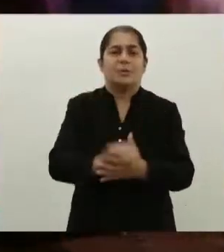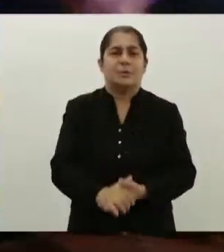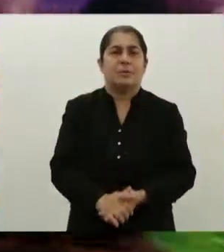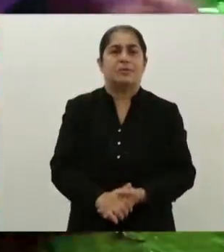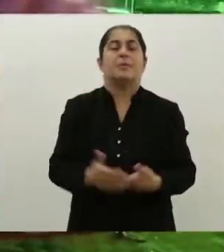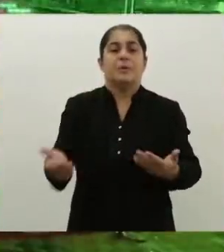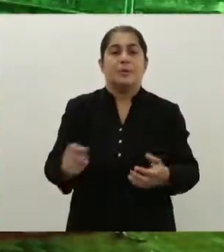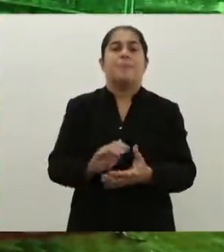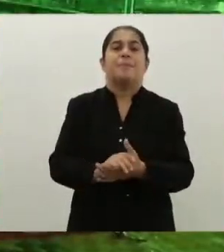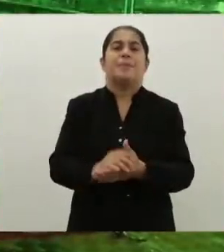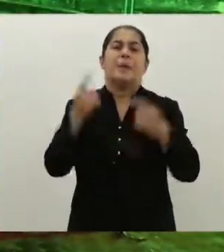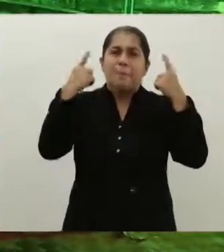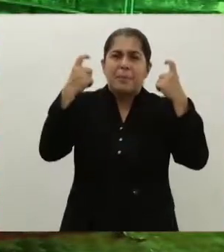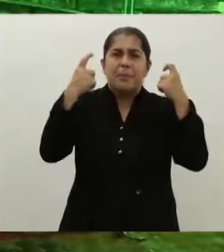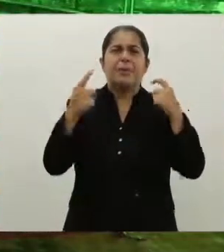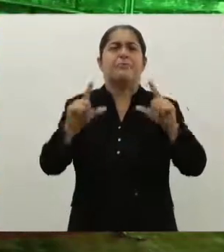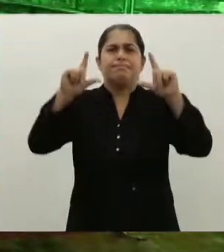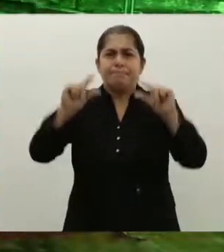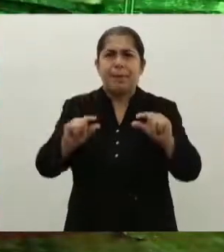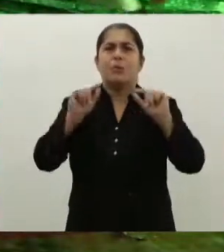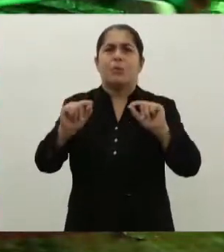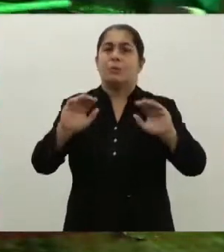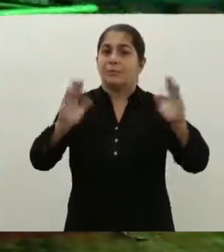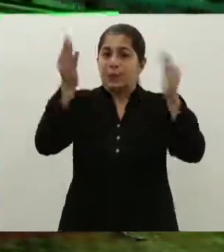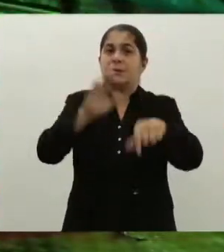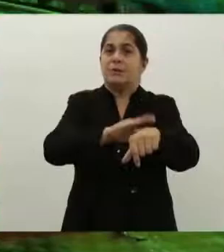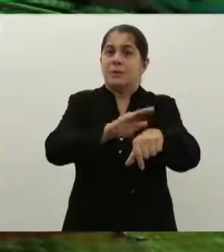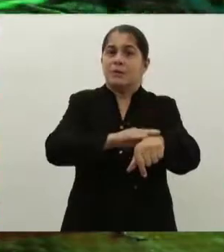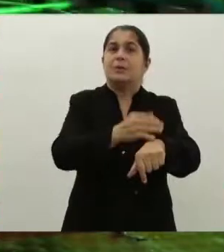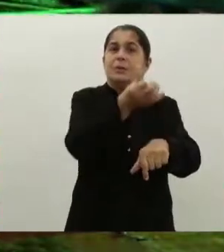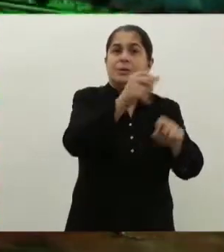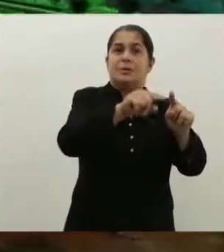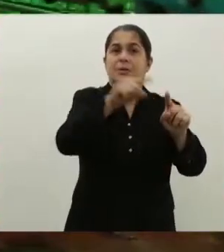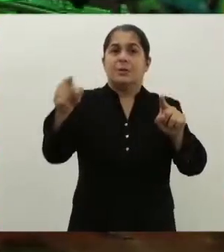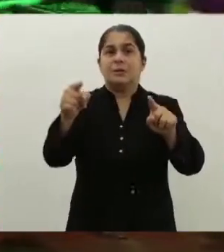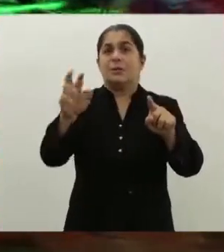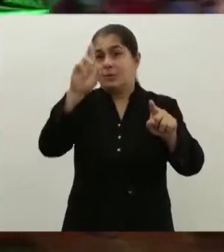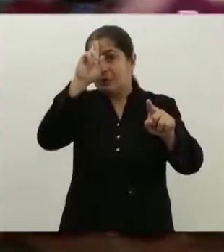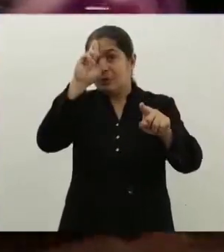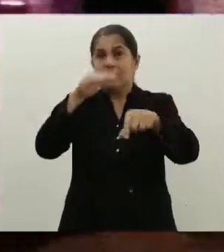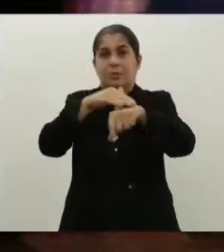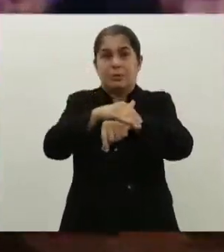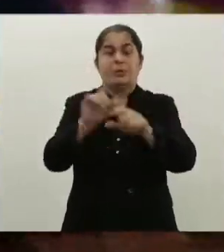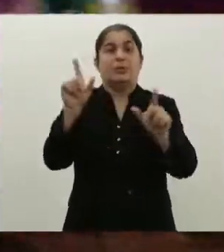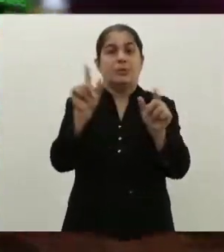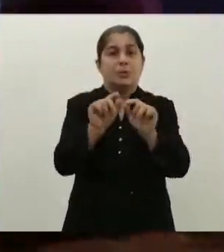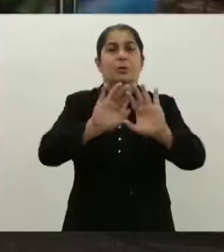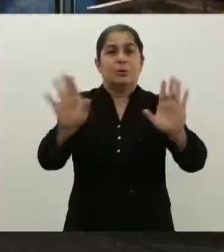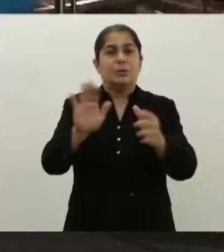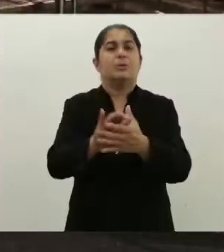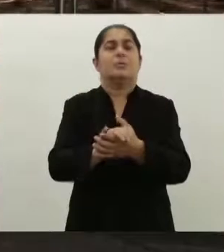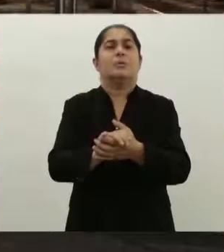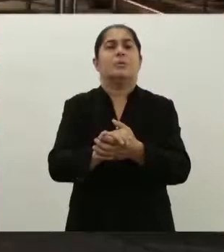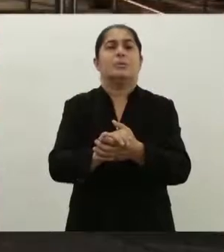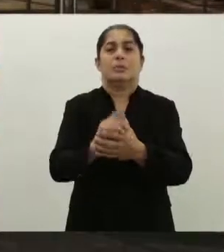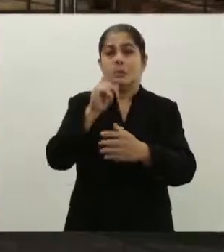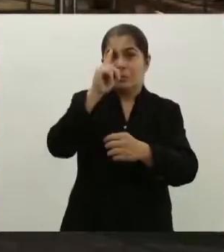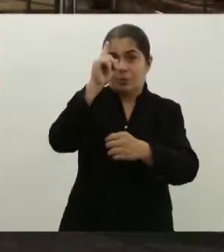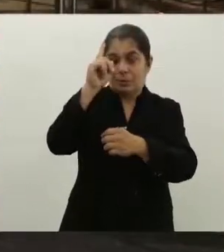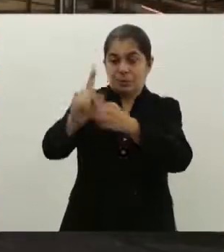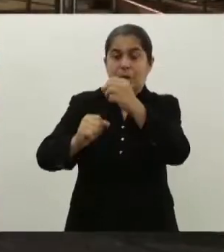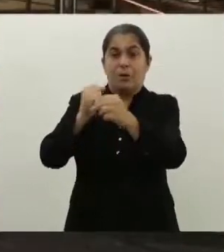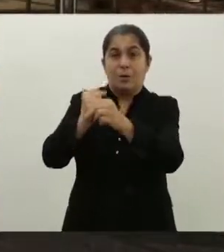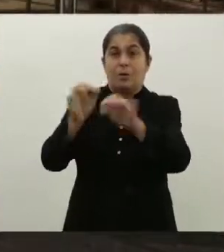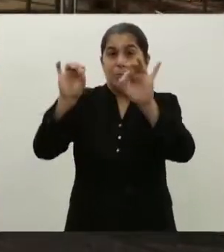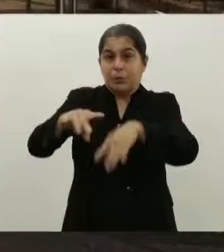E para prevenir também a poluição sonora, a festa deve acontecer das 18h até a meia-noite, com tolerância de